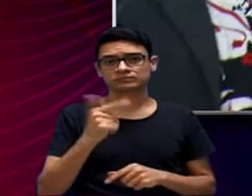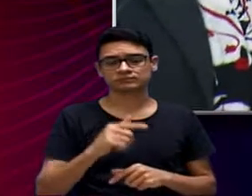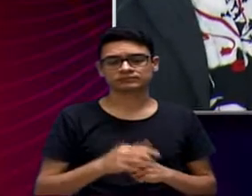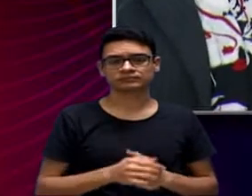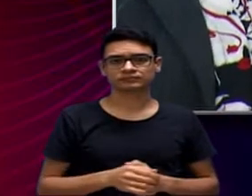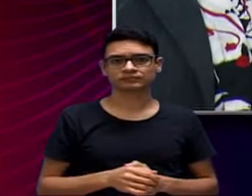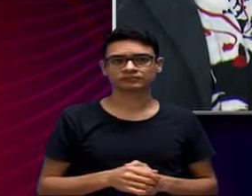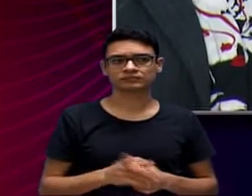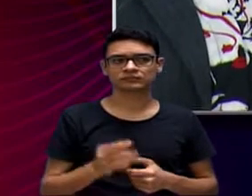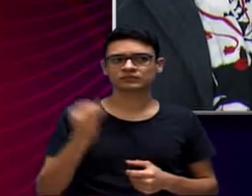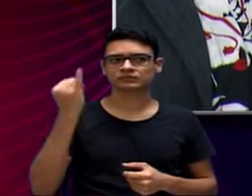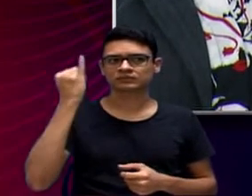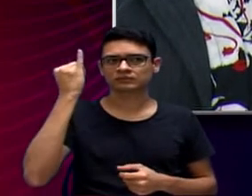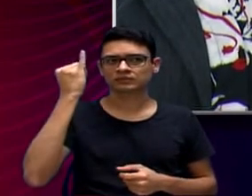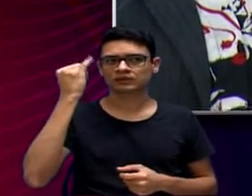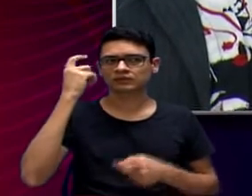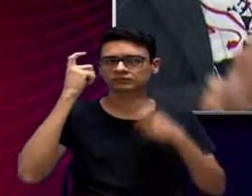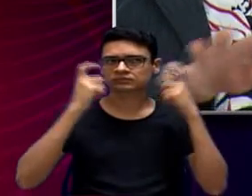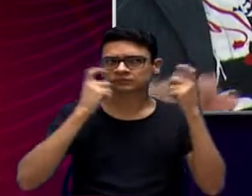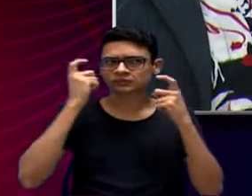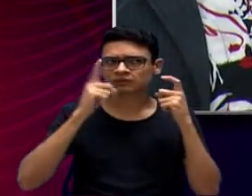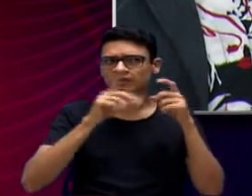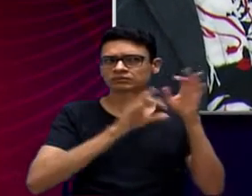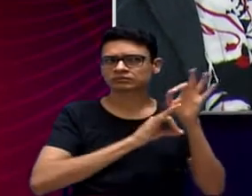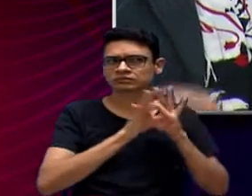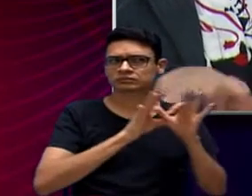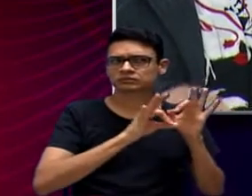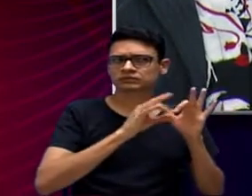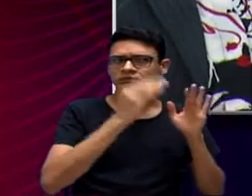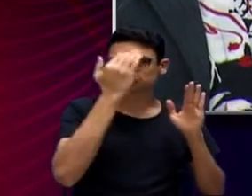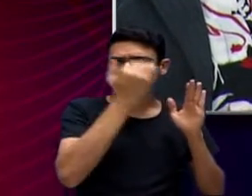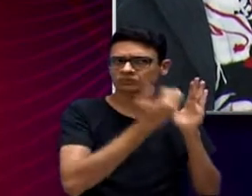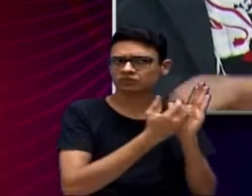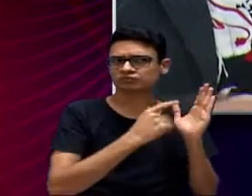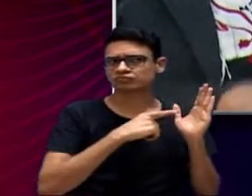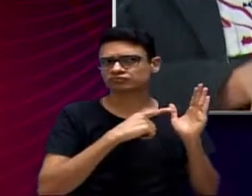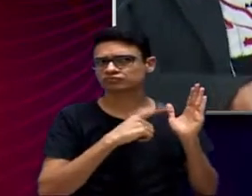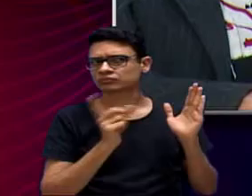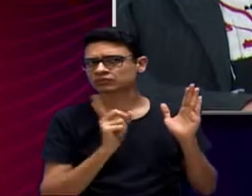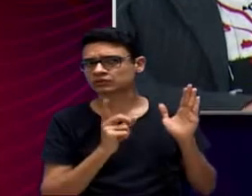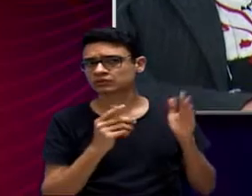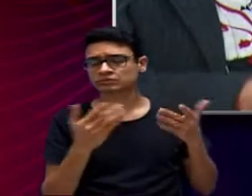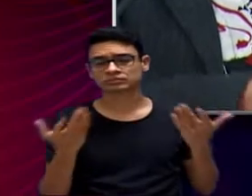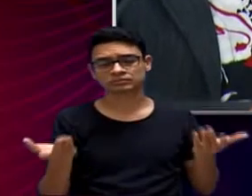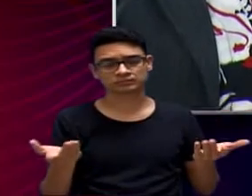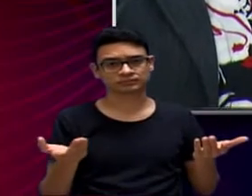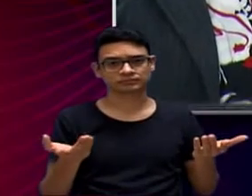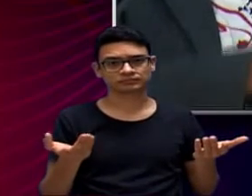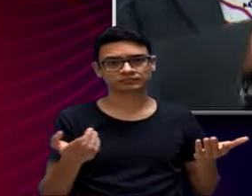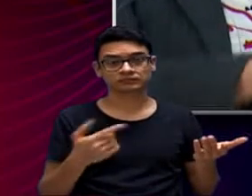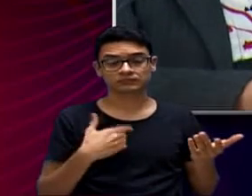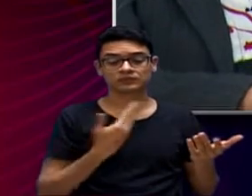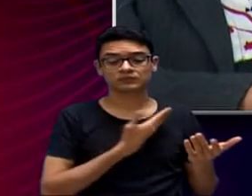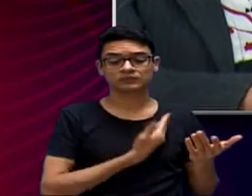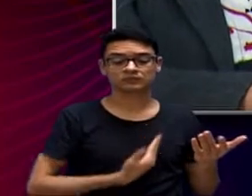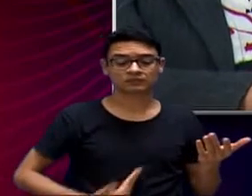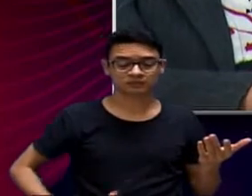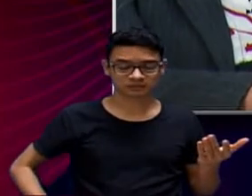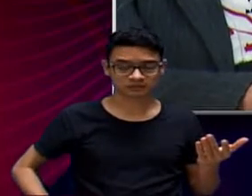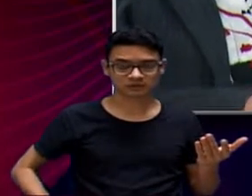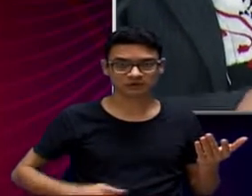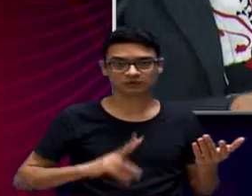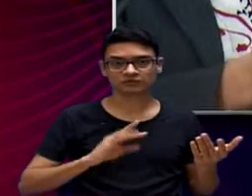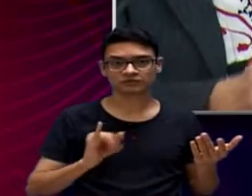é se o projeto não está adequado, que o TAC tem um prejuízo. Mas o prefeito, ele vai colocar